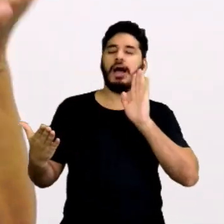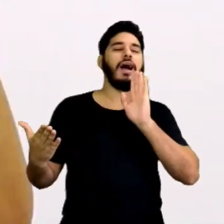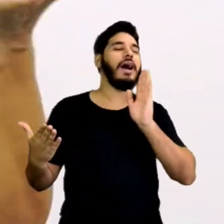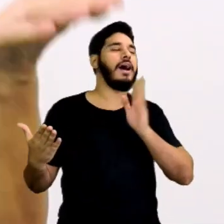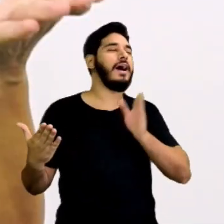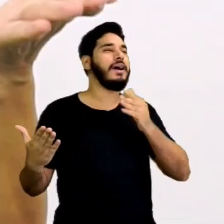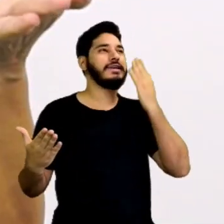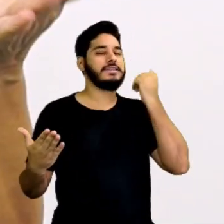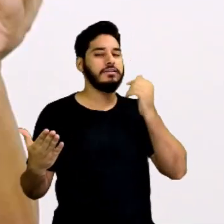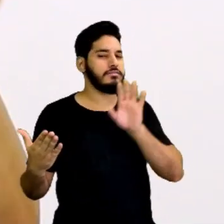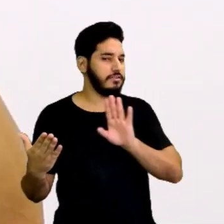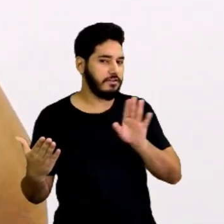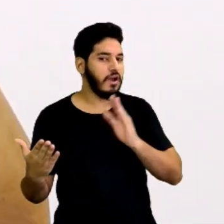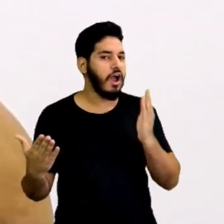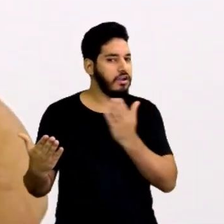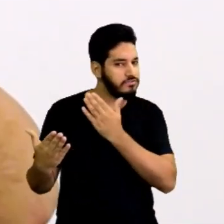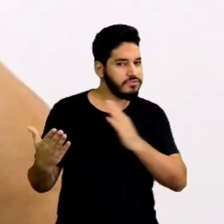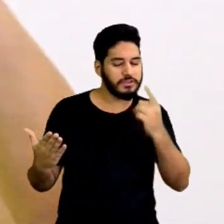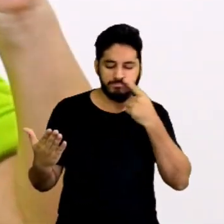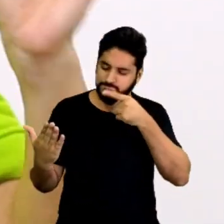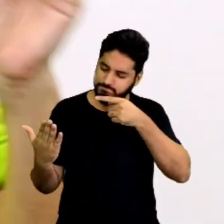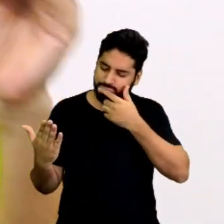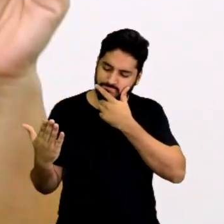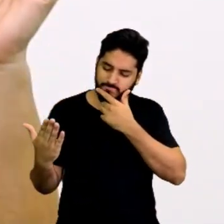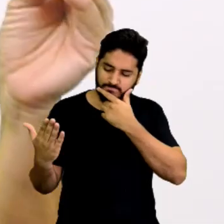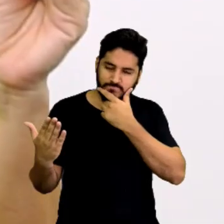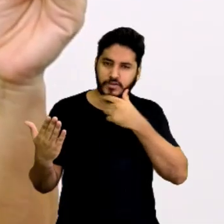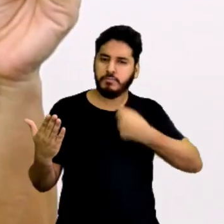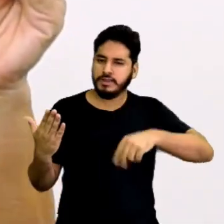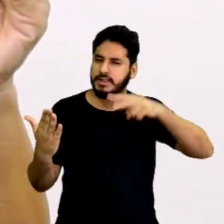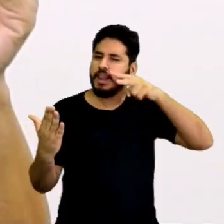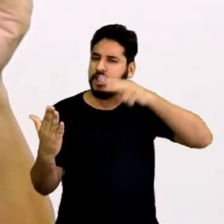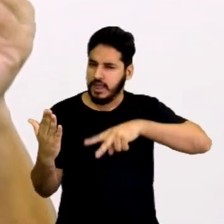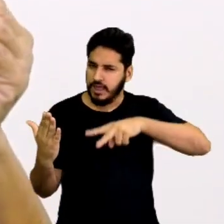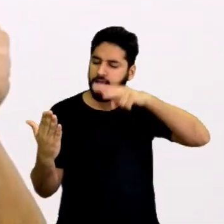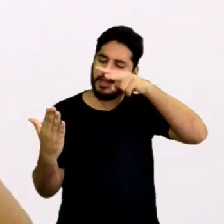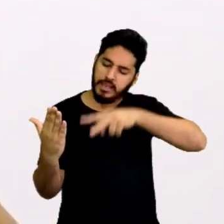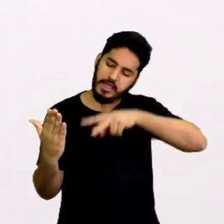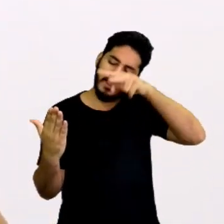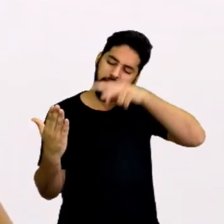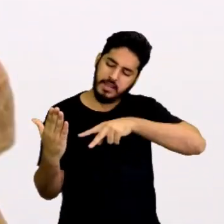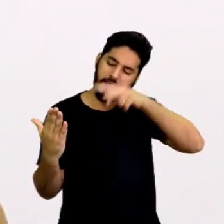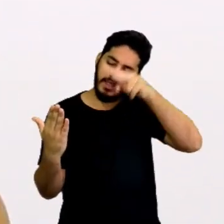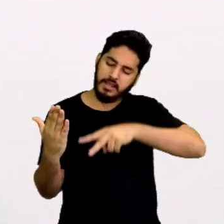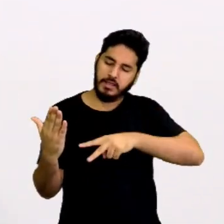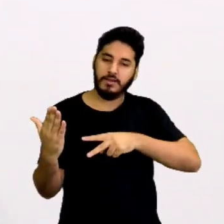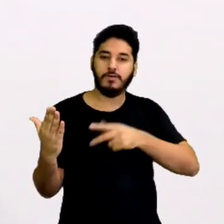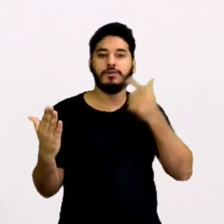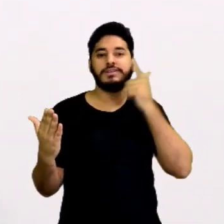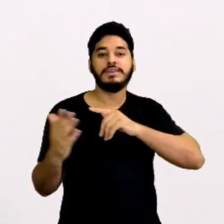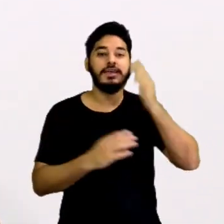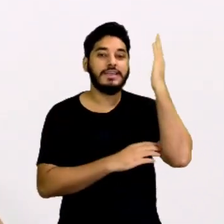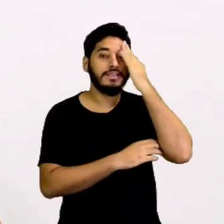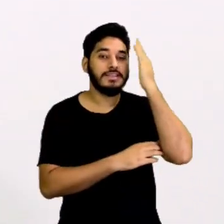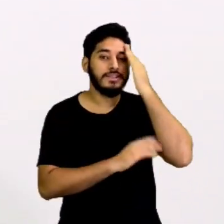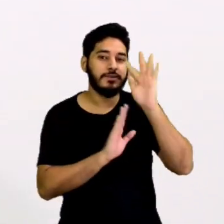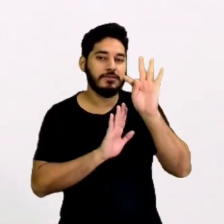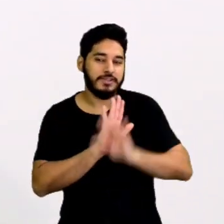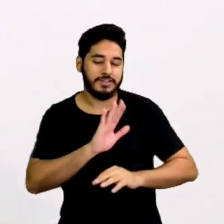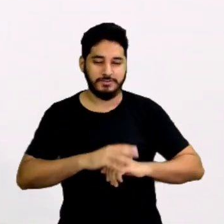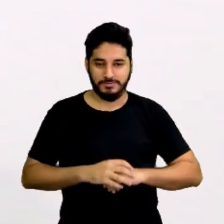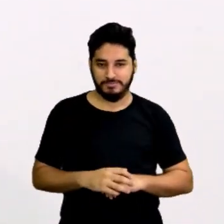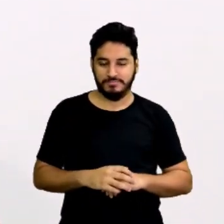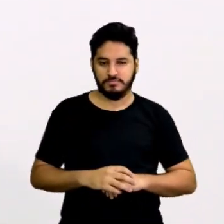Então, é necessário se fazer uma boa leitura para conseguir interpretar o texto. Como